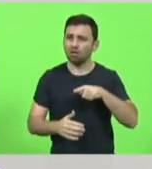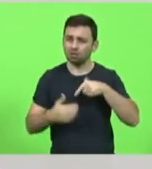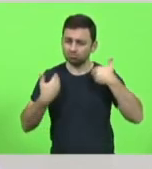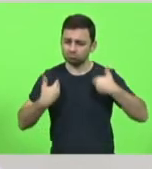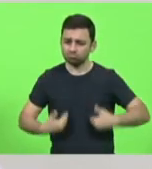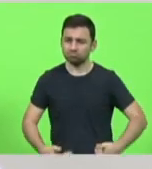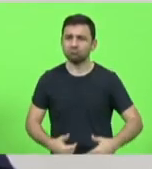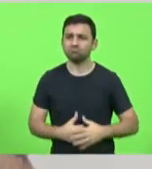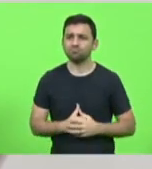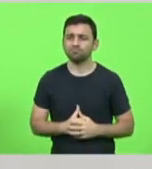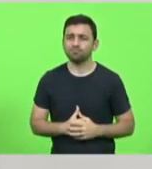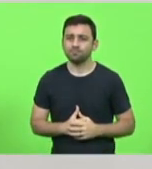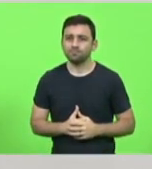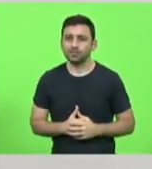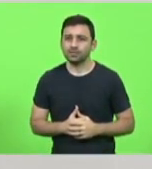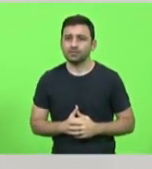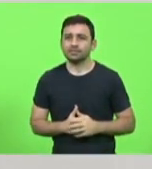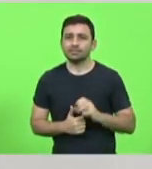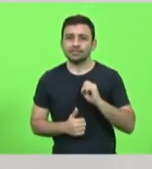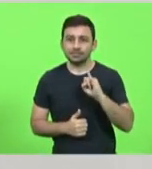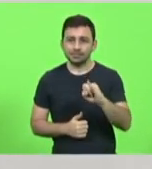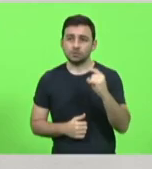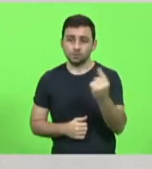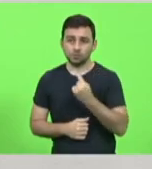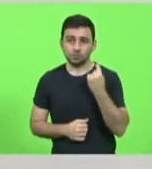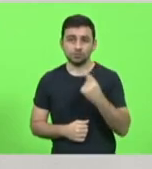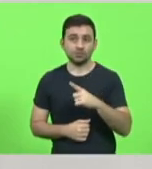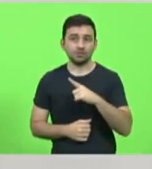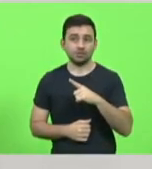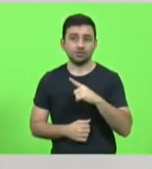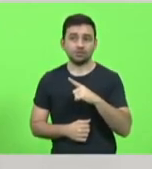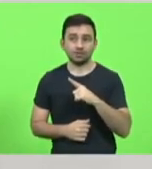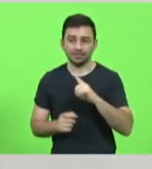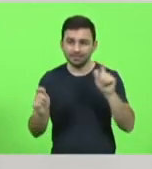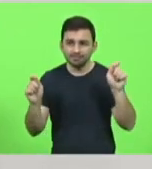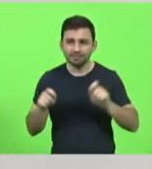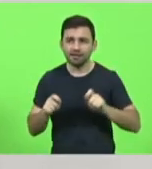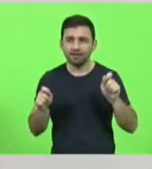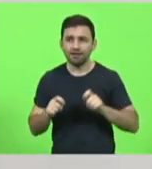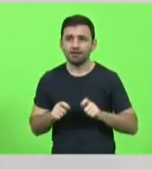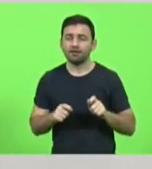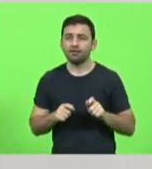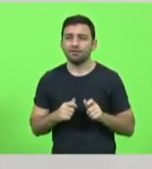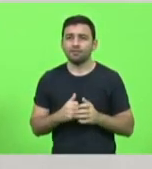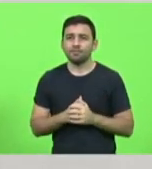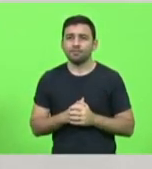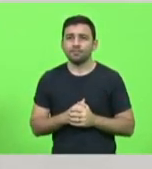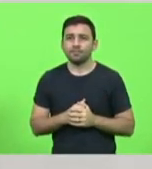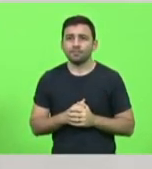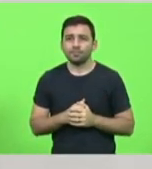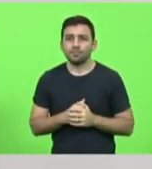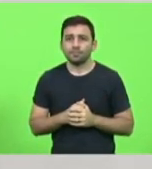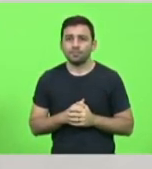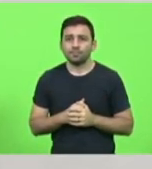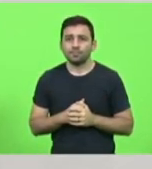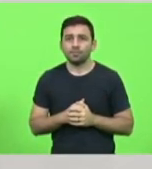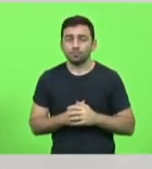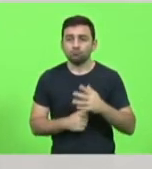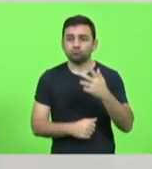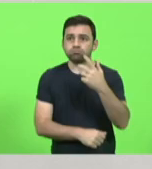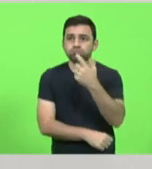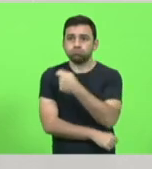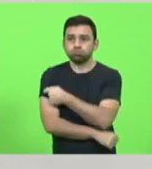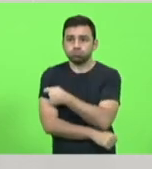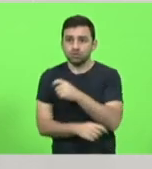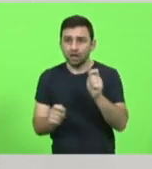e se nós temos a oportunidade de tomar a vacina,